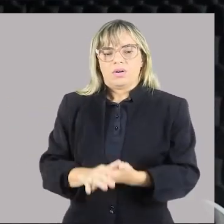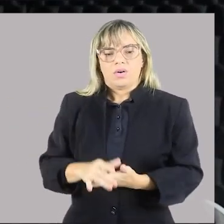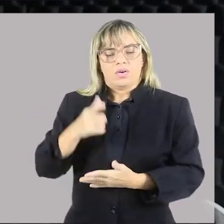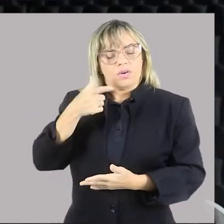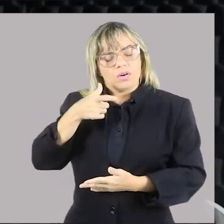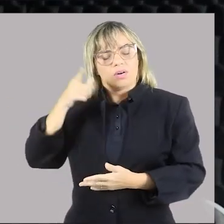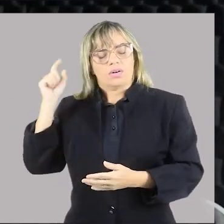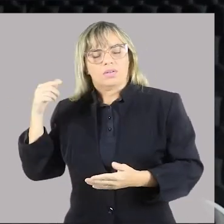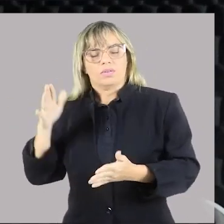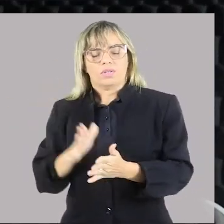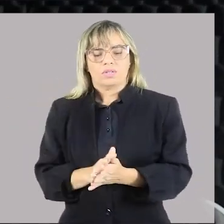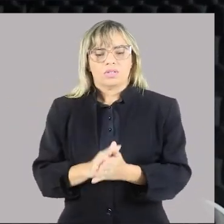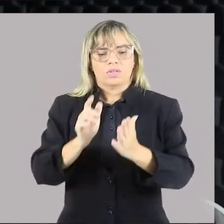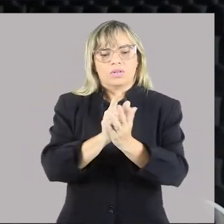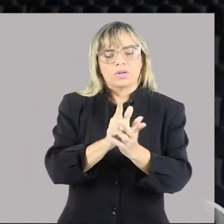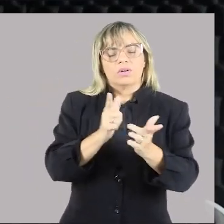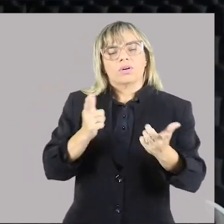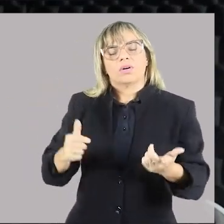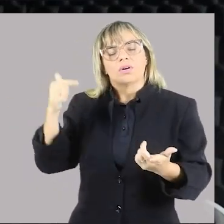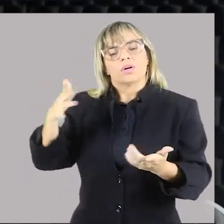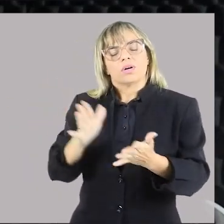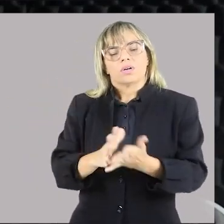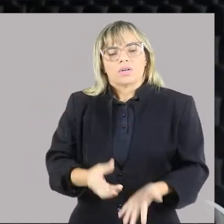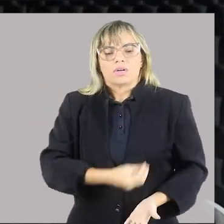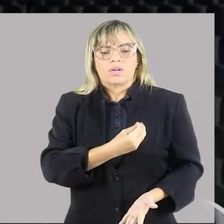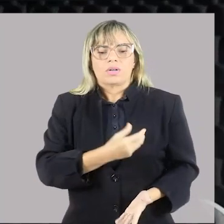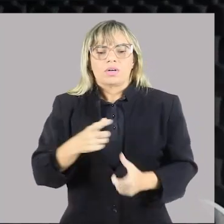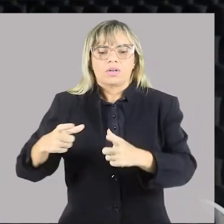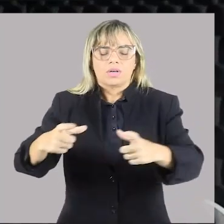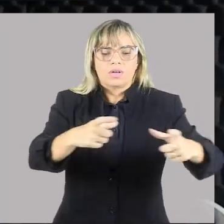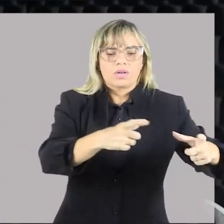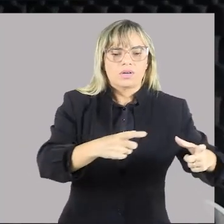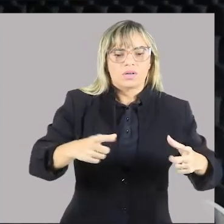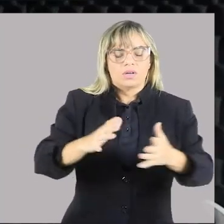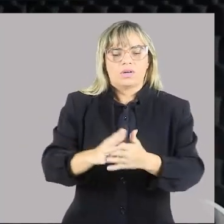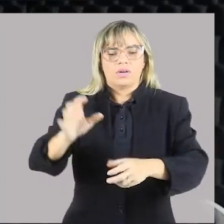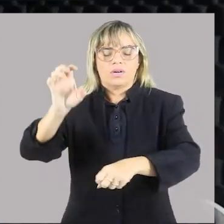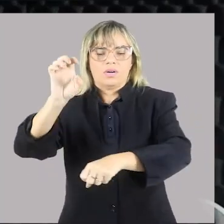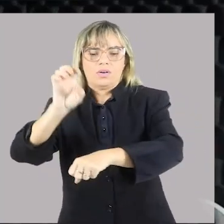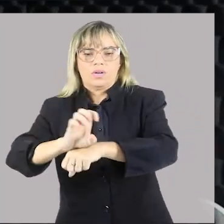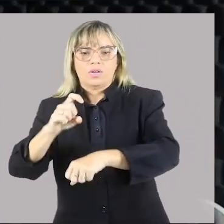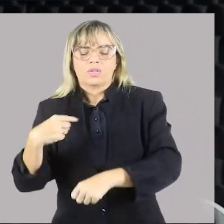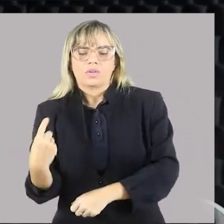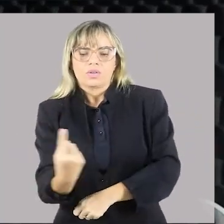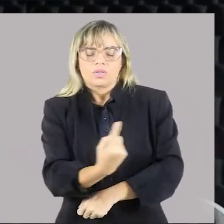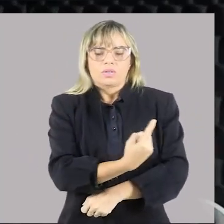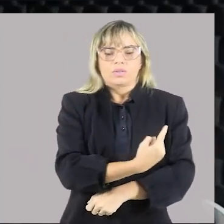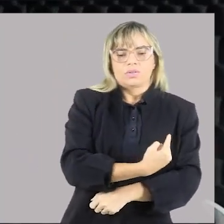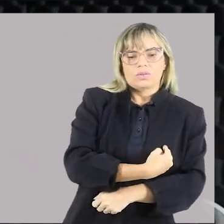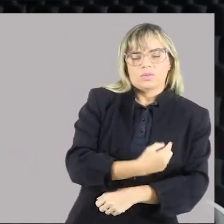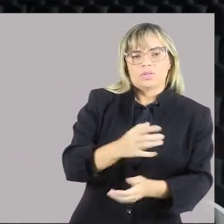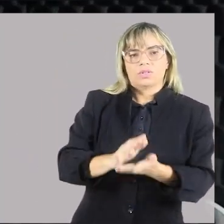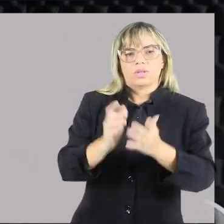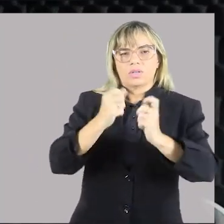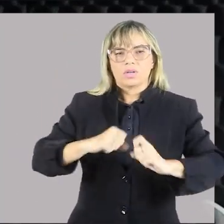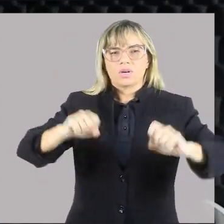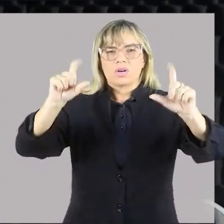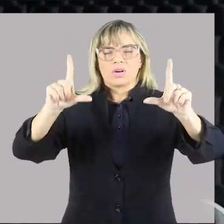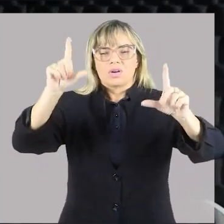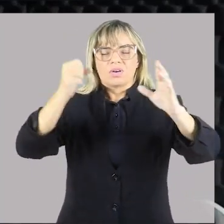Ontem, nos Jornais da Vida, saíram os lugares, os estados, onde nós temos a maior quantidade de pessoas